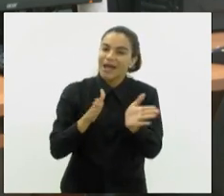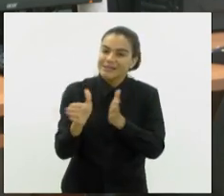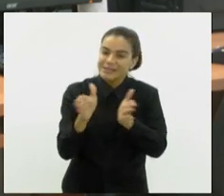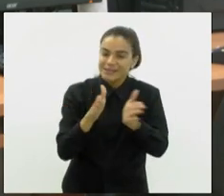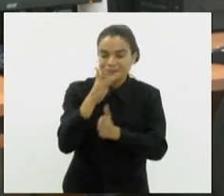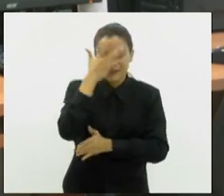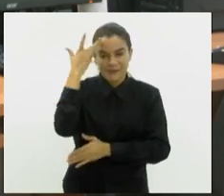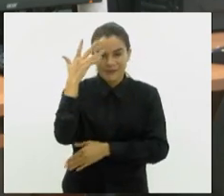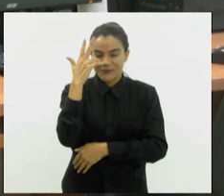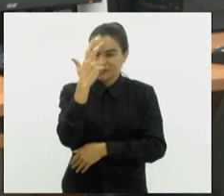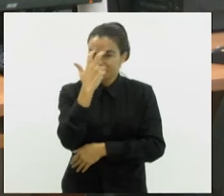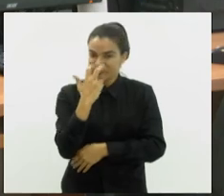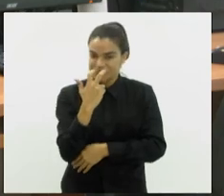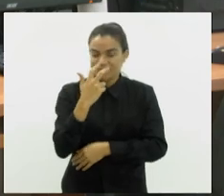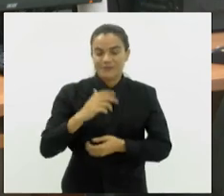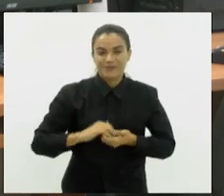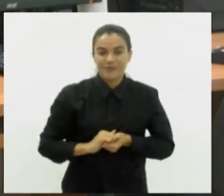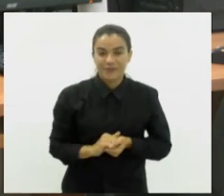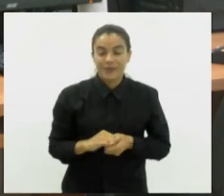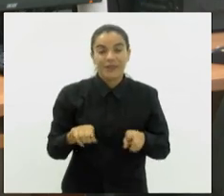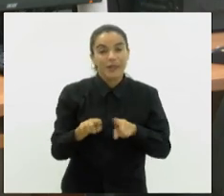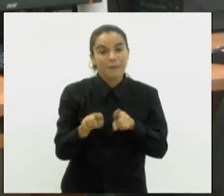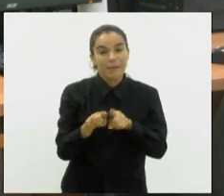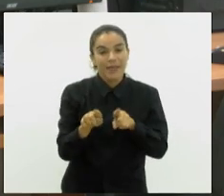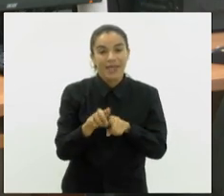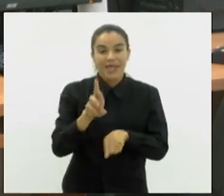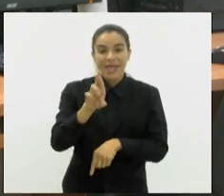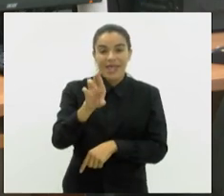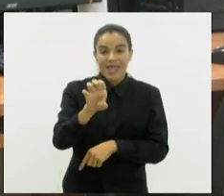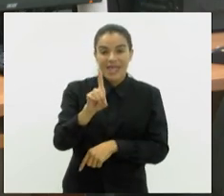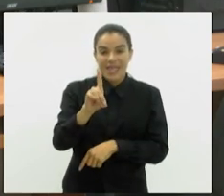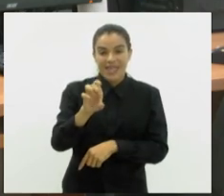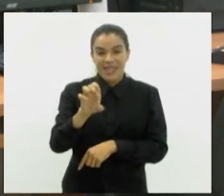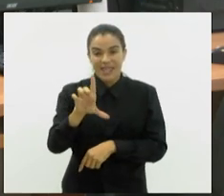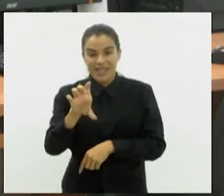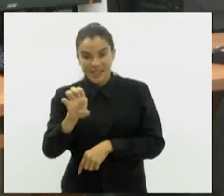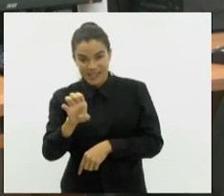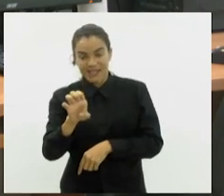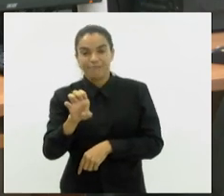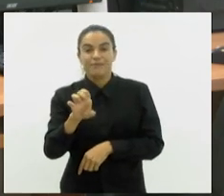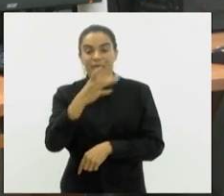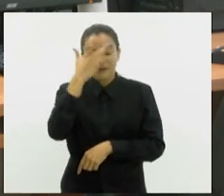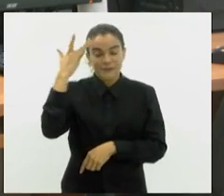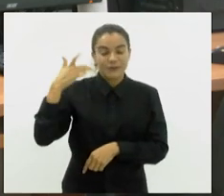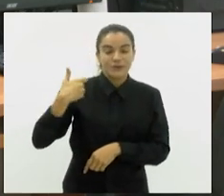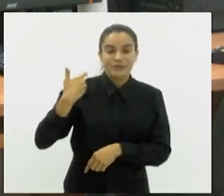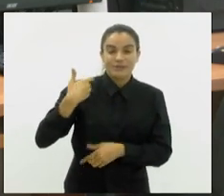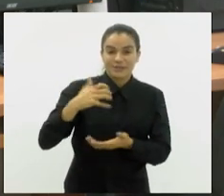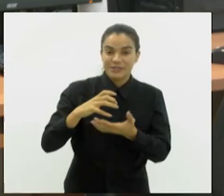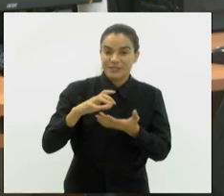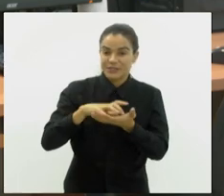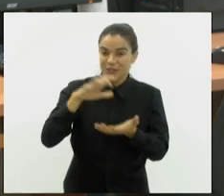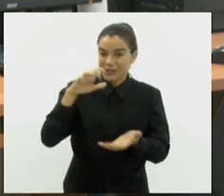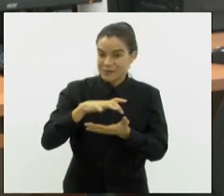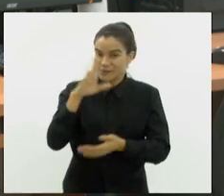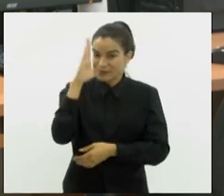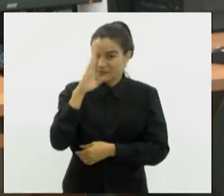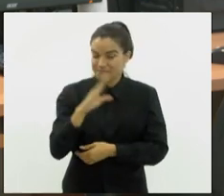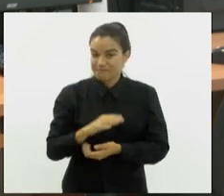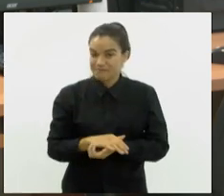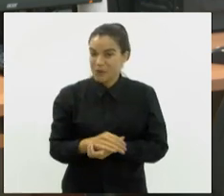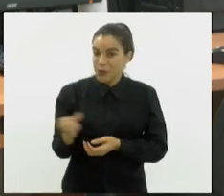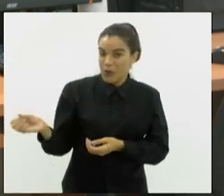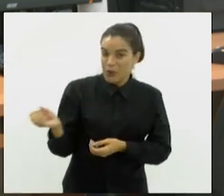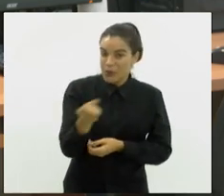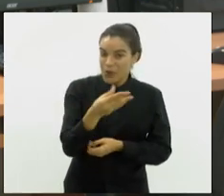inédita no país foi realizada pela Rede Ibero-Americana de Associações de Idosos do Brasil. E esse novo exemplar